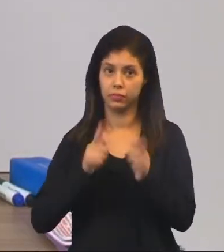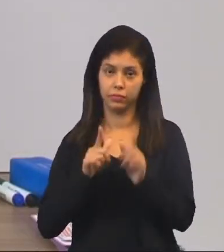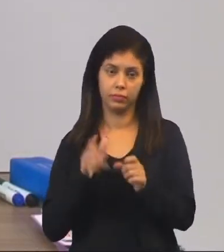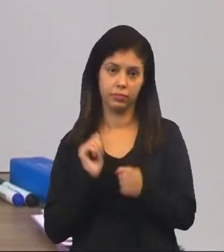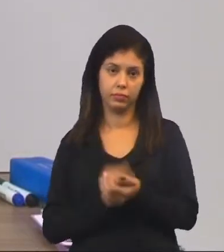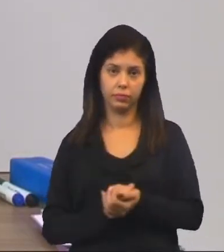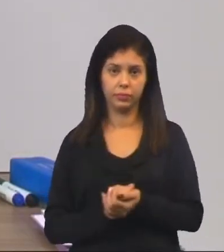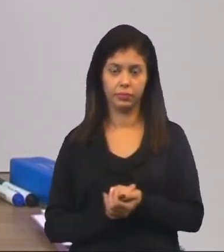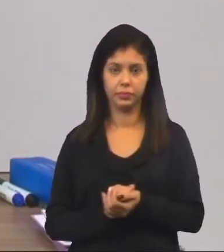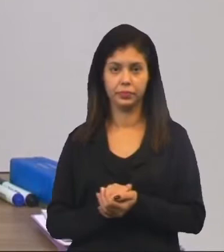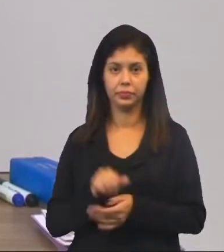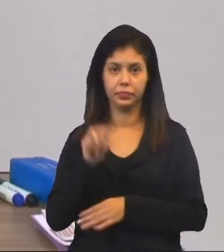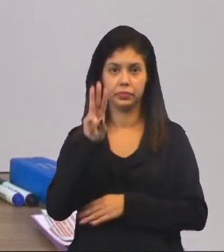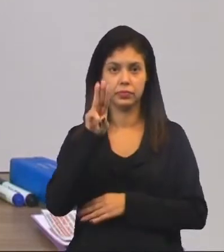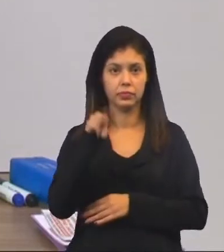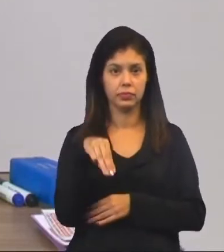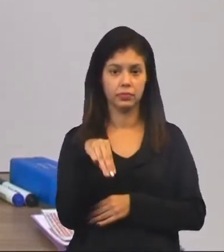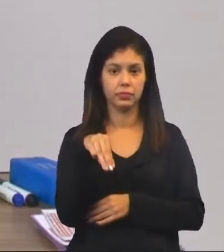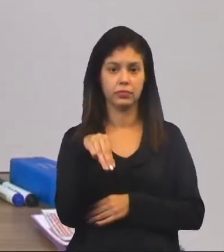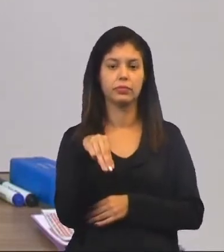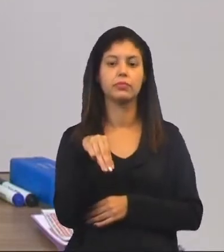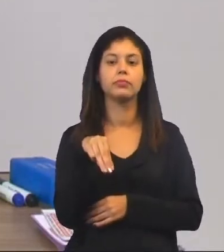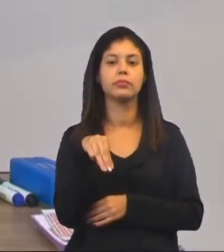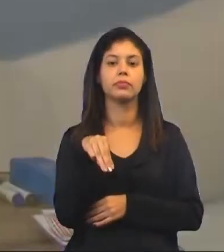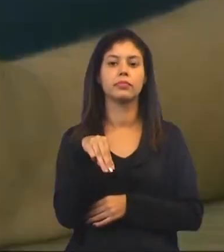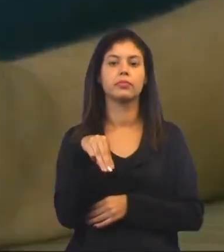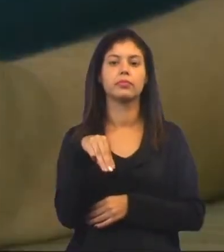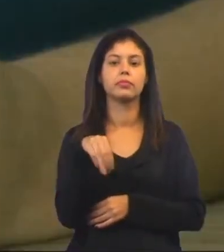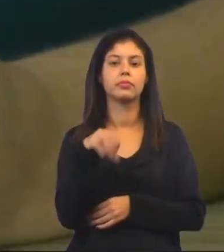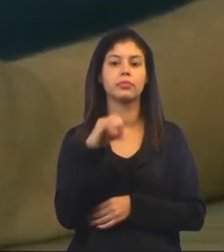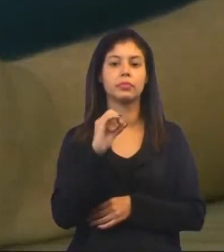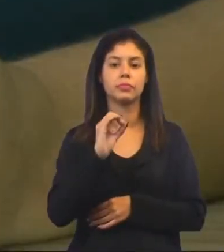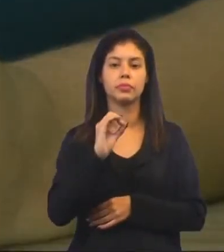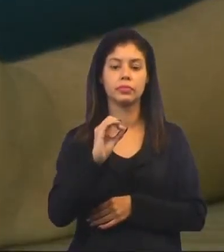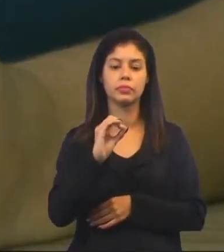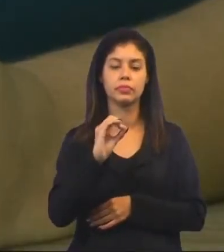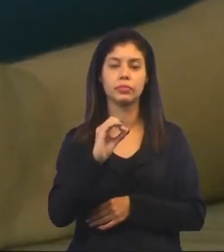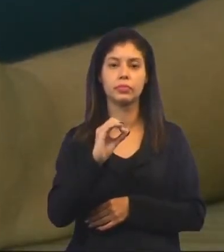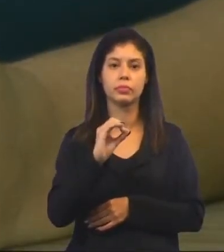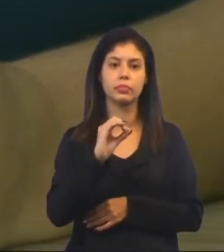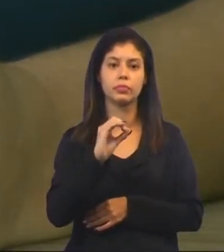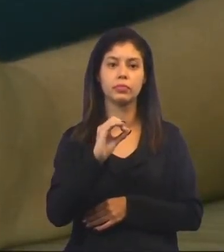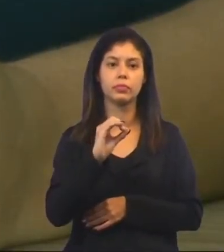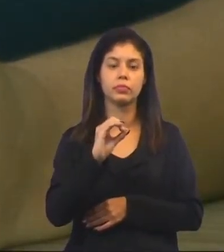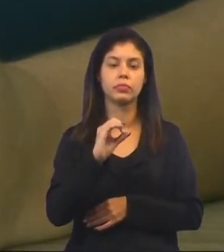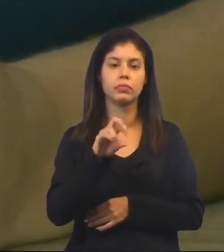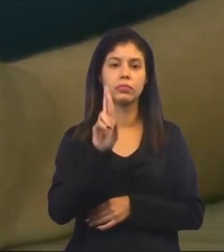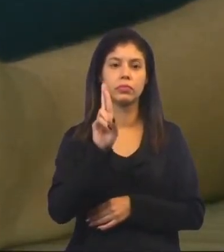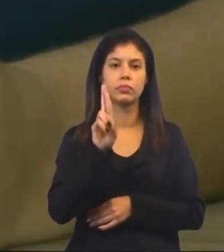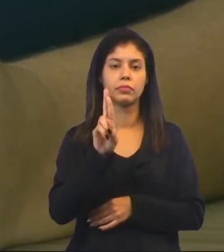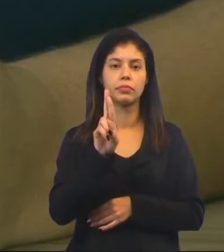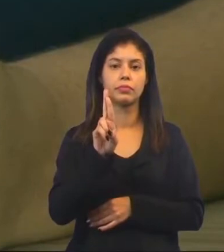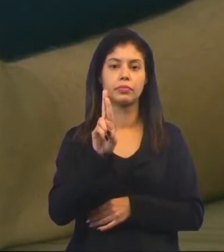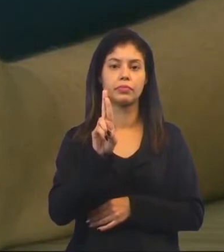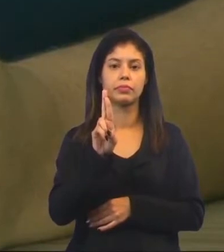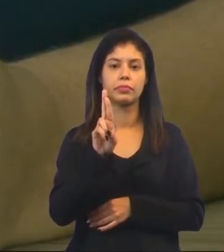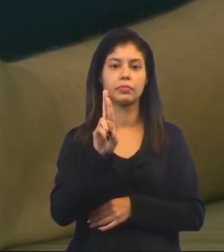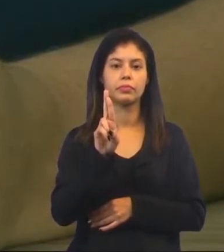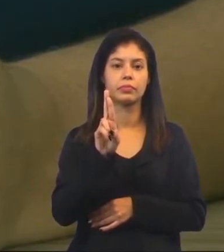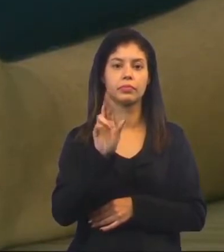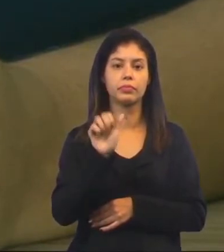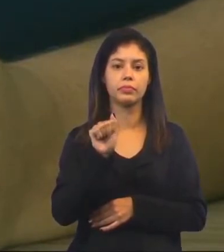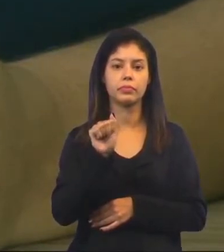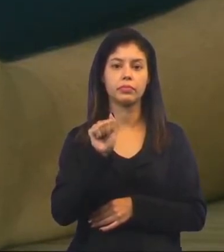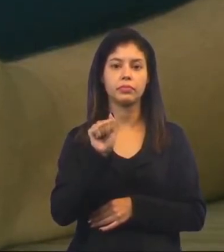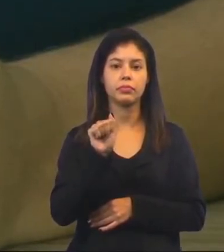palavra morango? Digam aí para mim. Vamos lá. A, M, O, R,